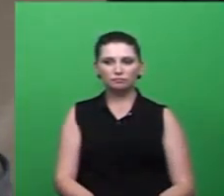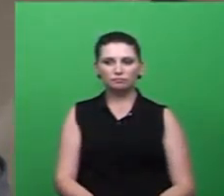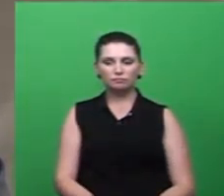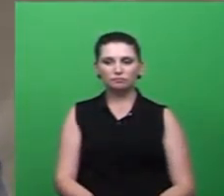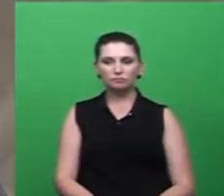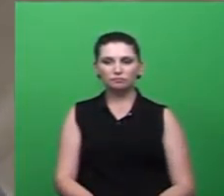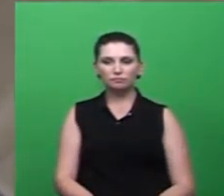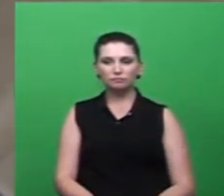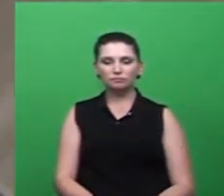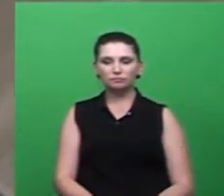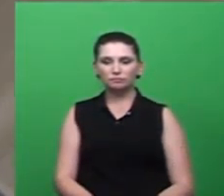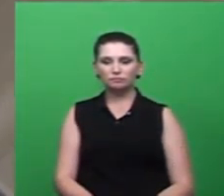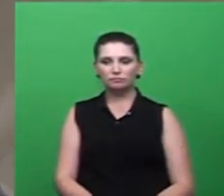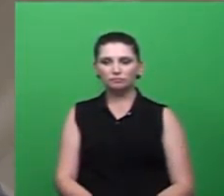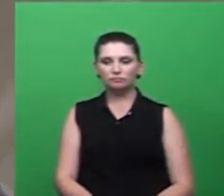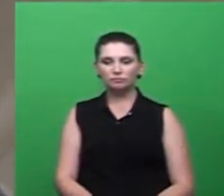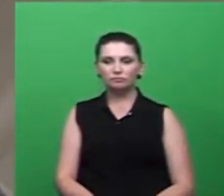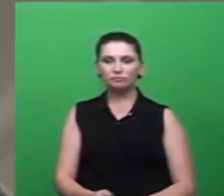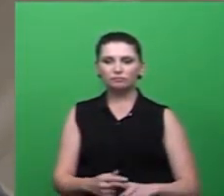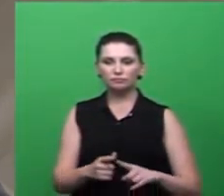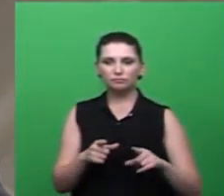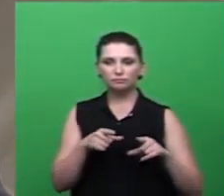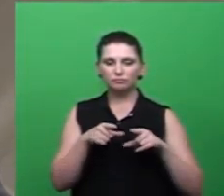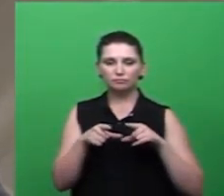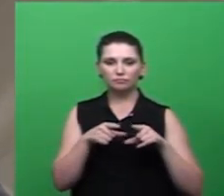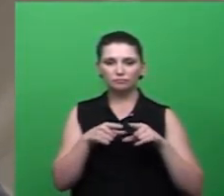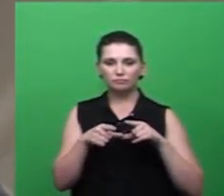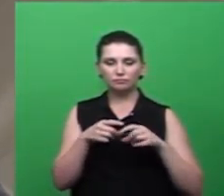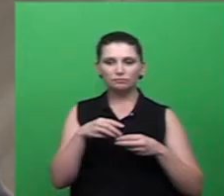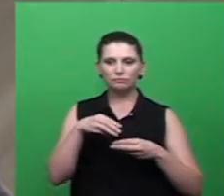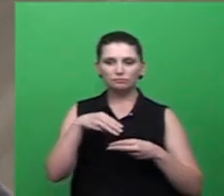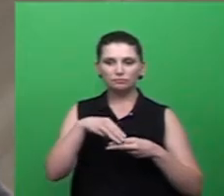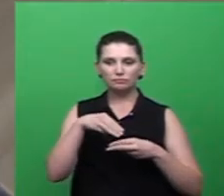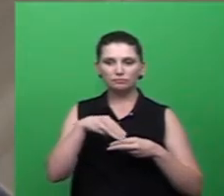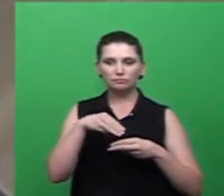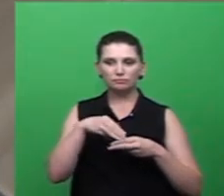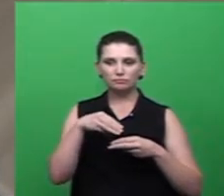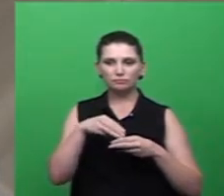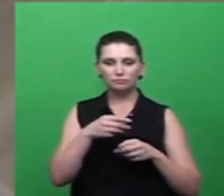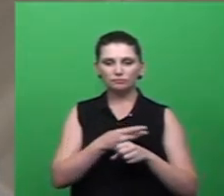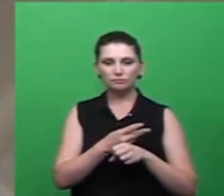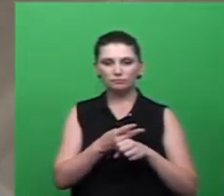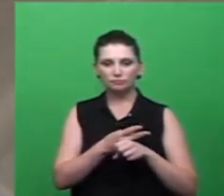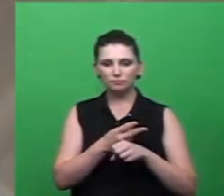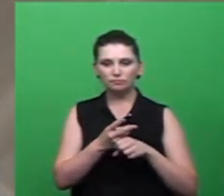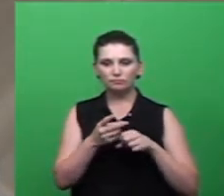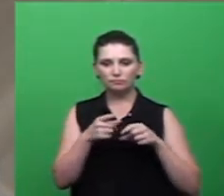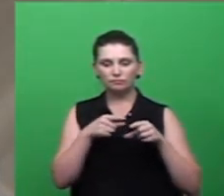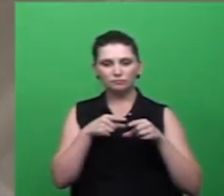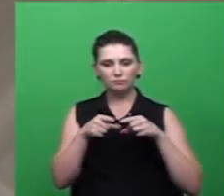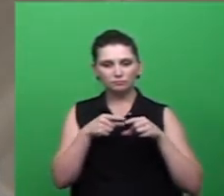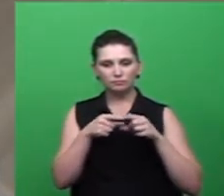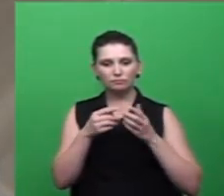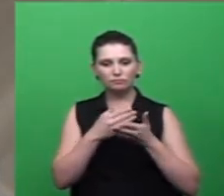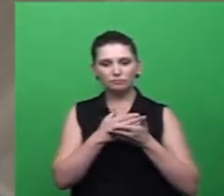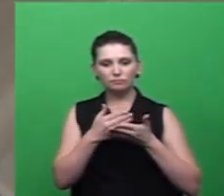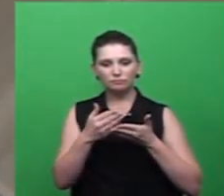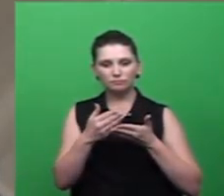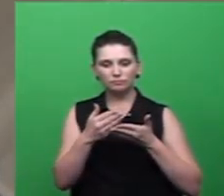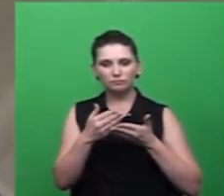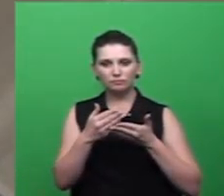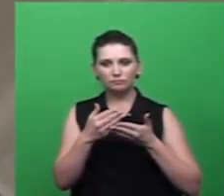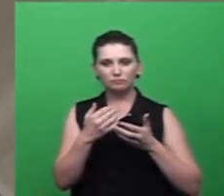de inteligência de uma vigilância no município ele são ações deliberadas pela vigilância